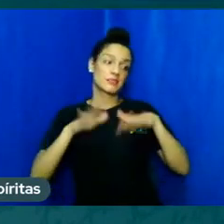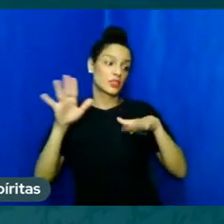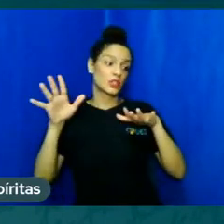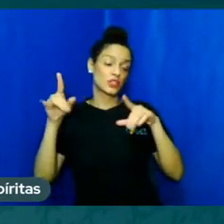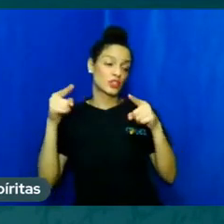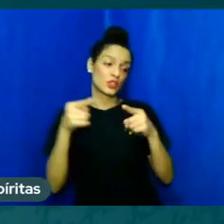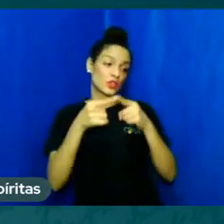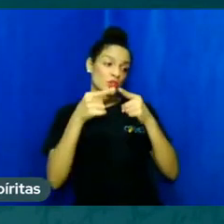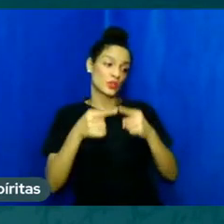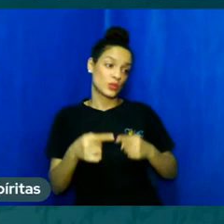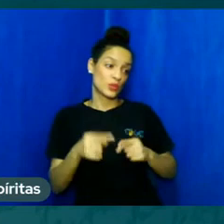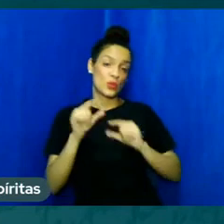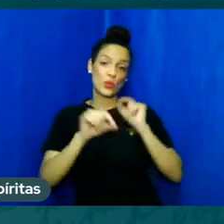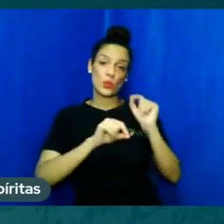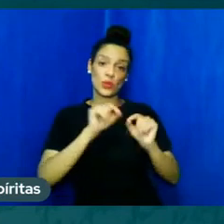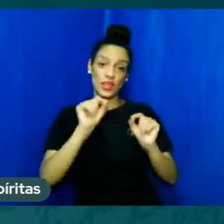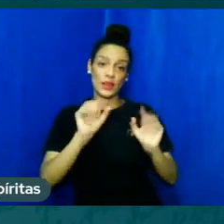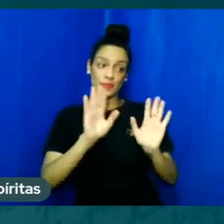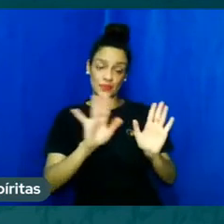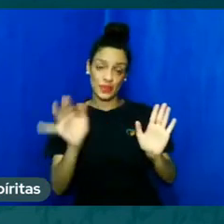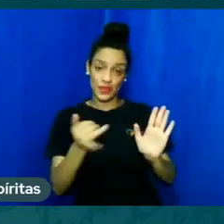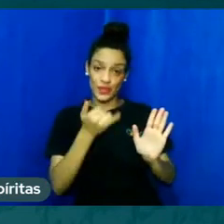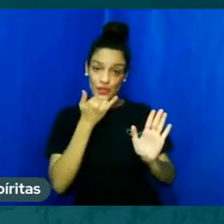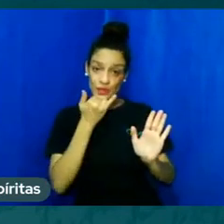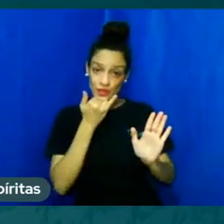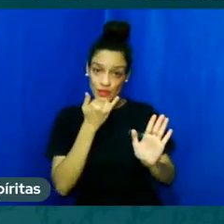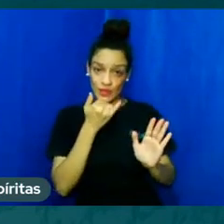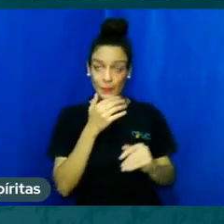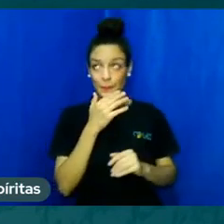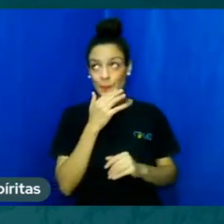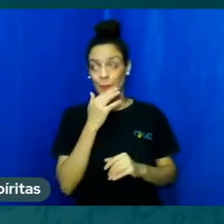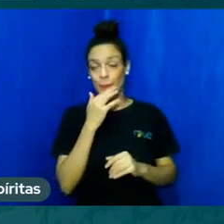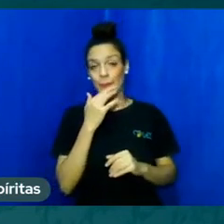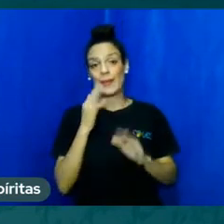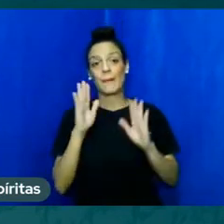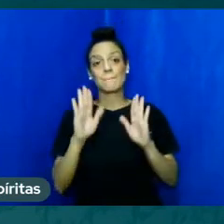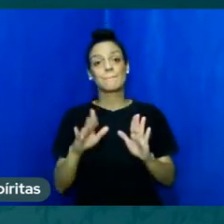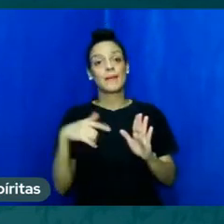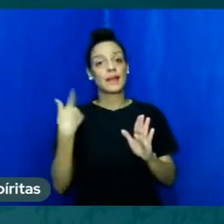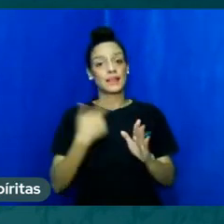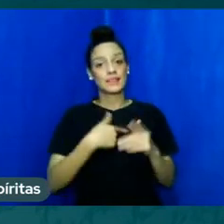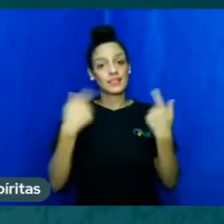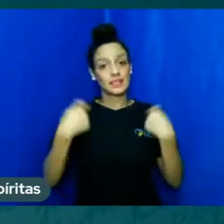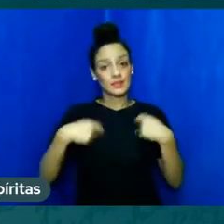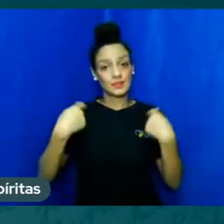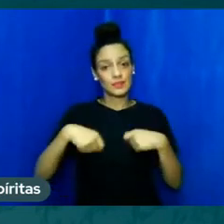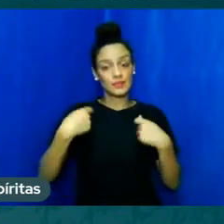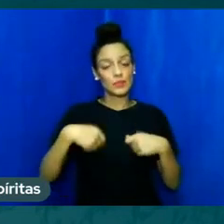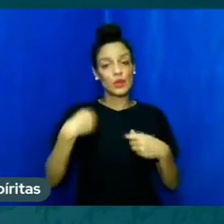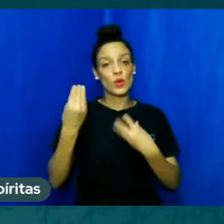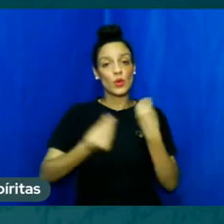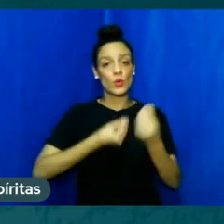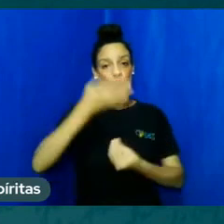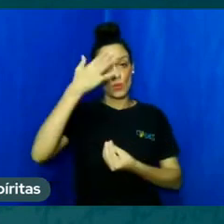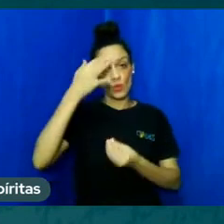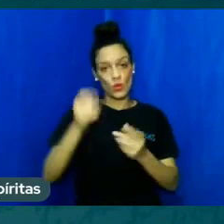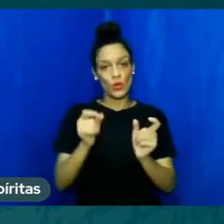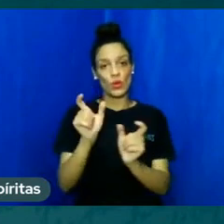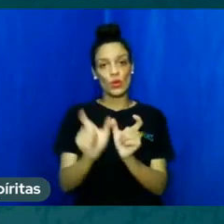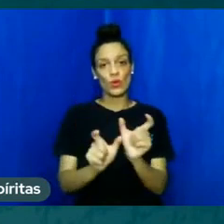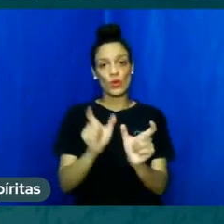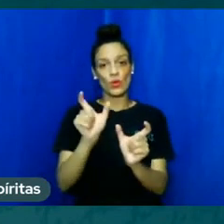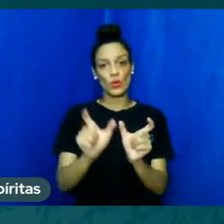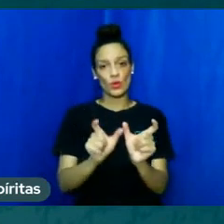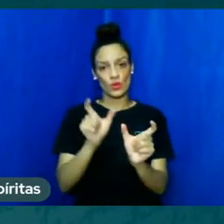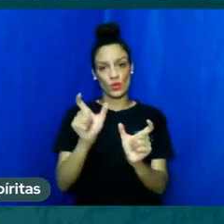aí desculpa mas nós vamos de estudar um pouquinho aí a questão da morfologia dos morfemas os sufixos